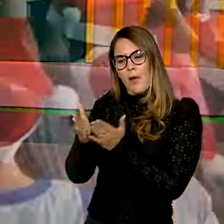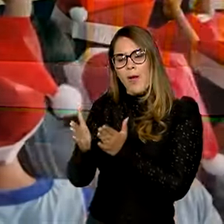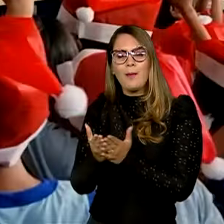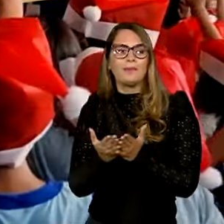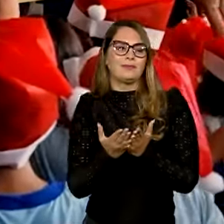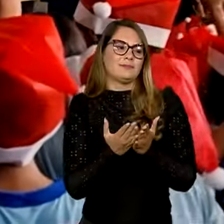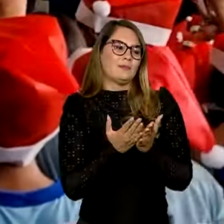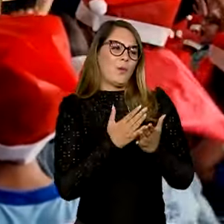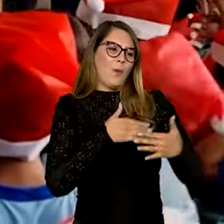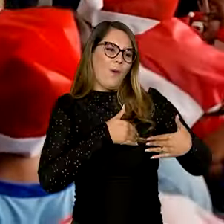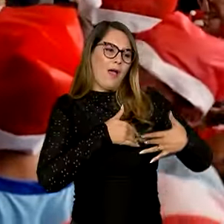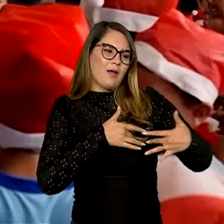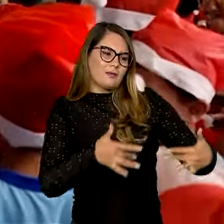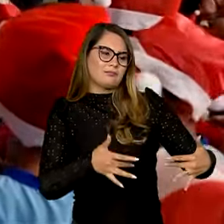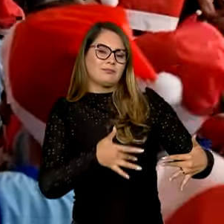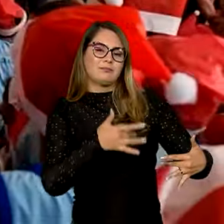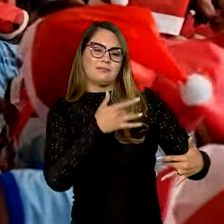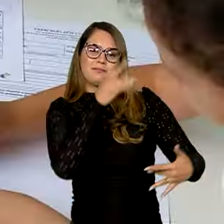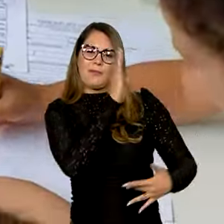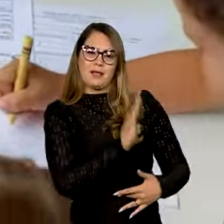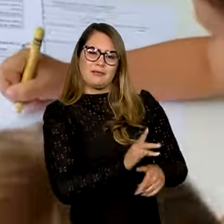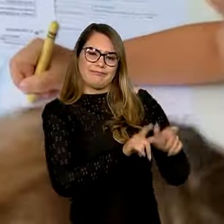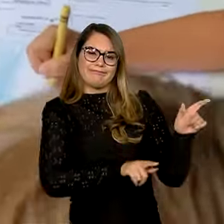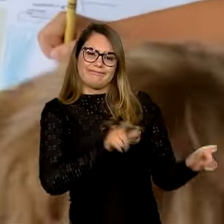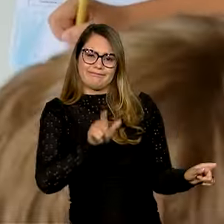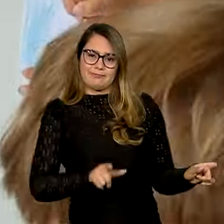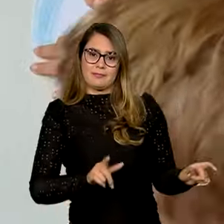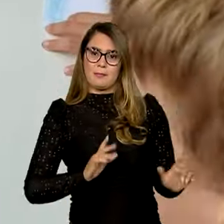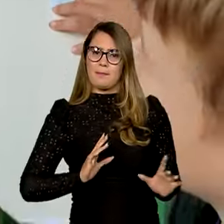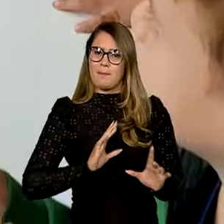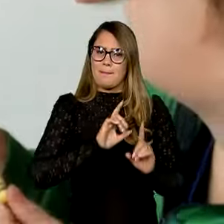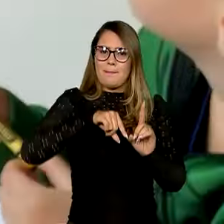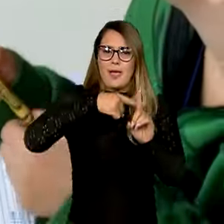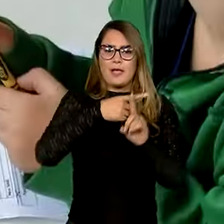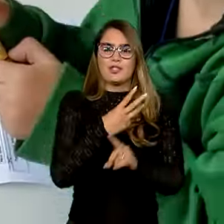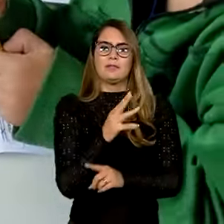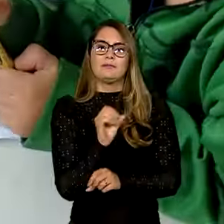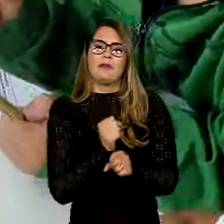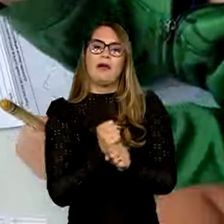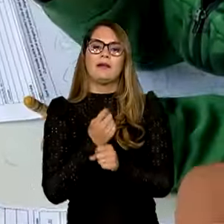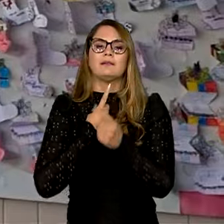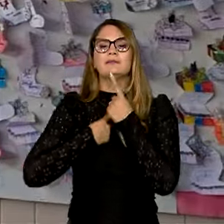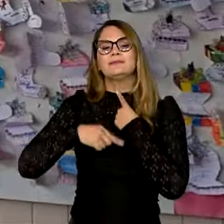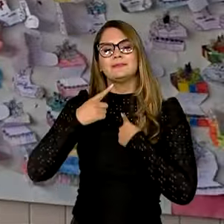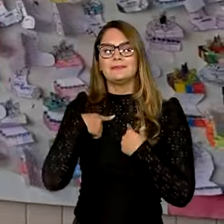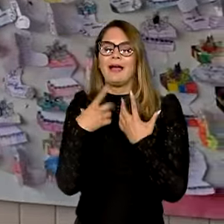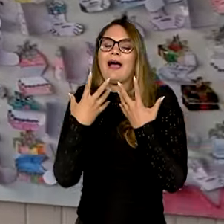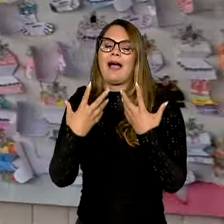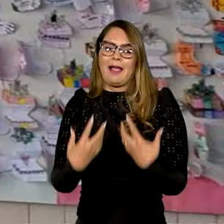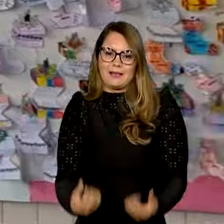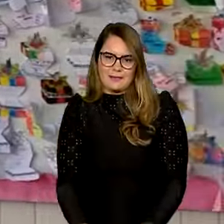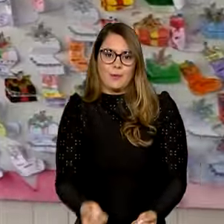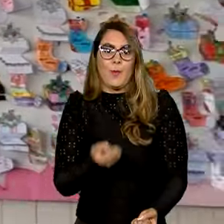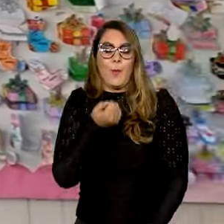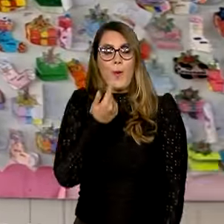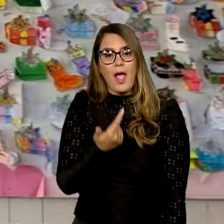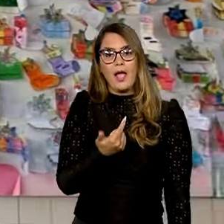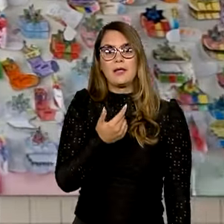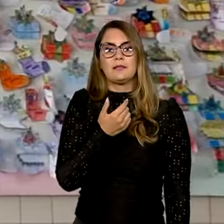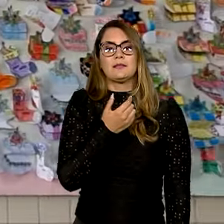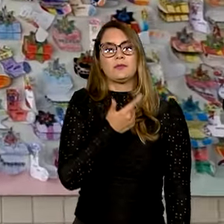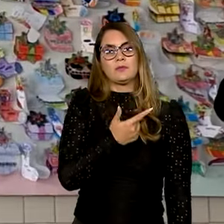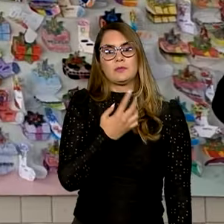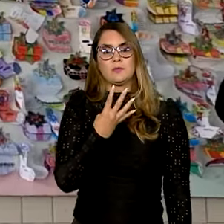bondade de milhões de brasileiros. Já são mais de 30 anos e milhões de desejos atendidos. Com quase 240